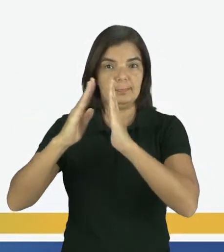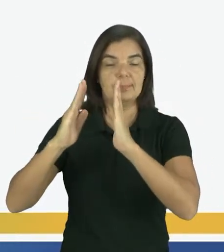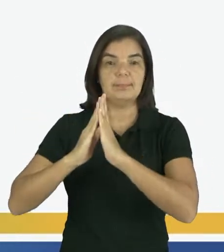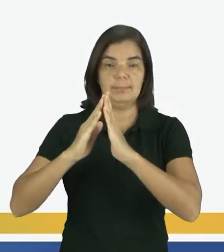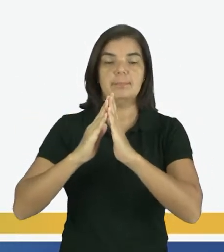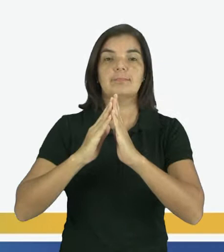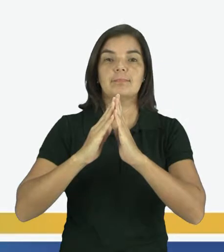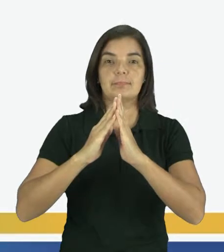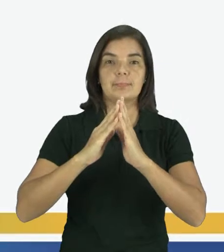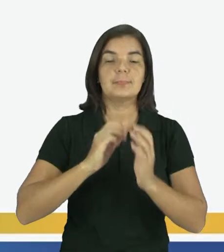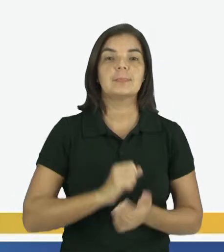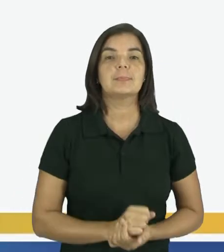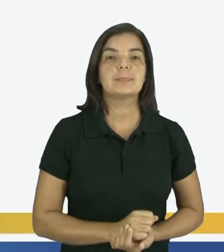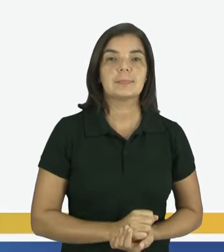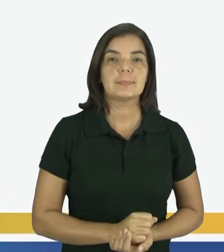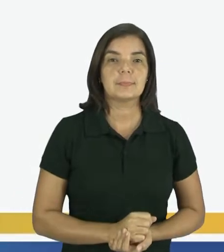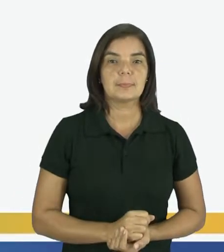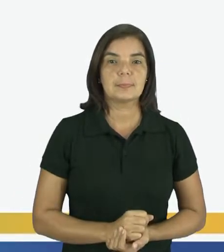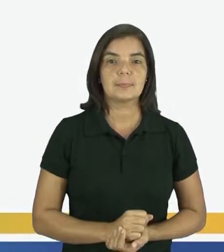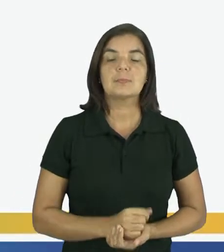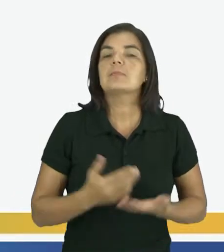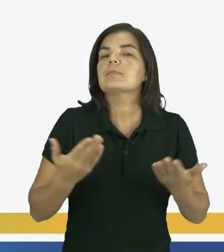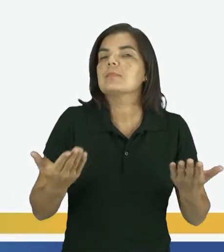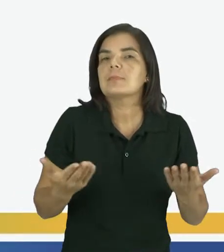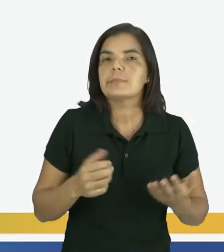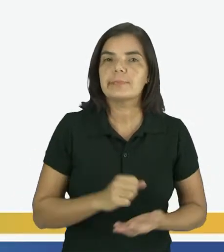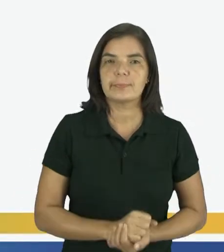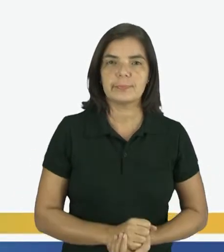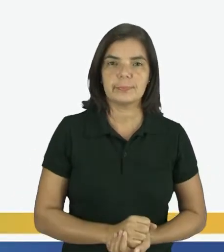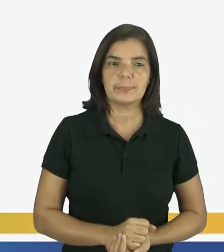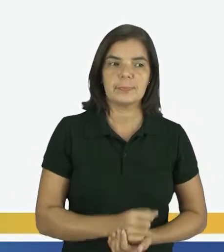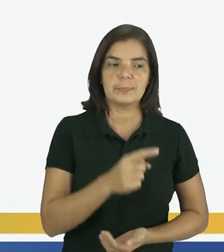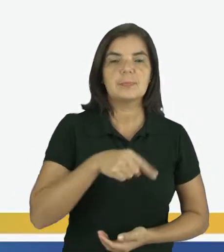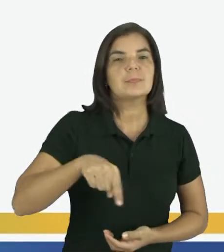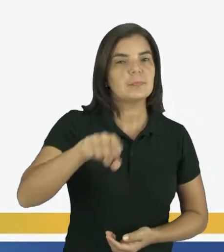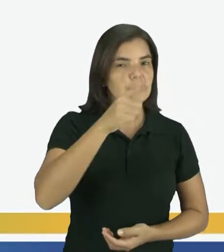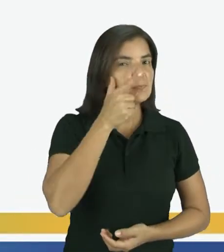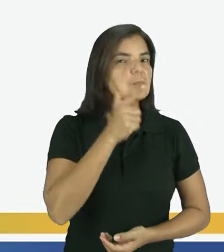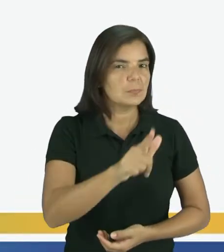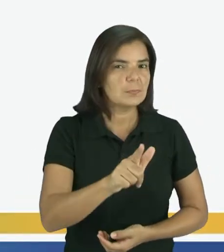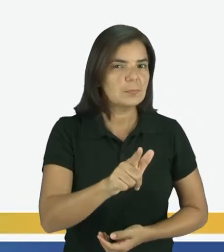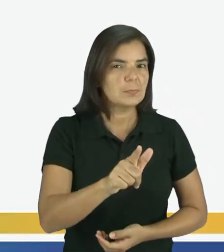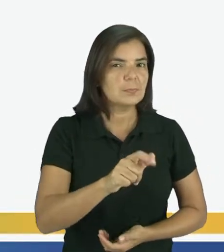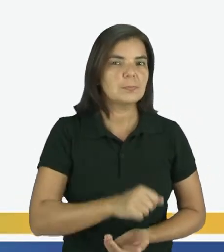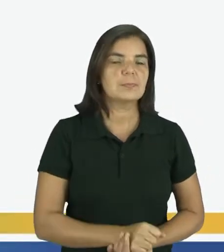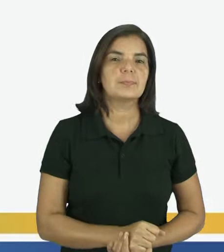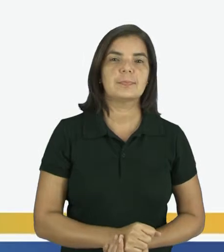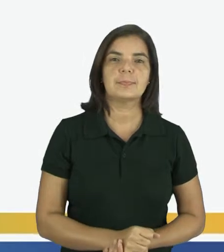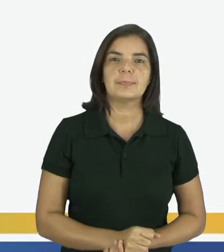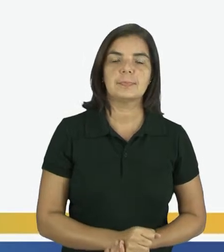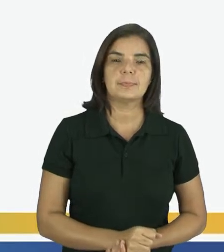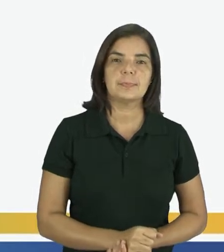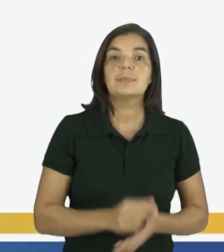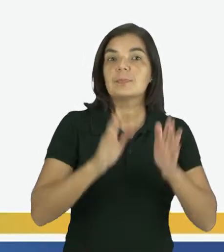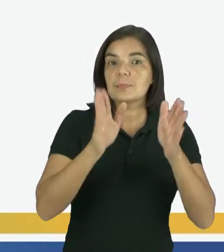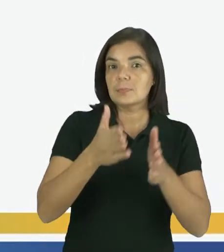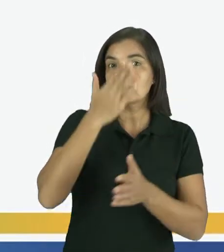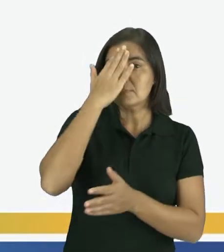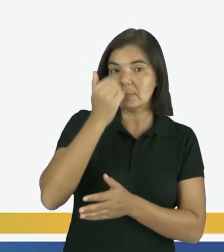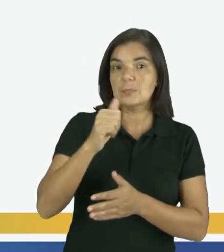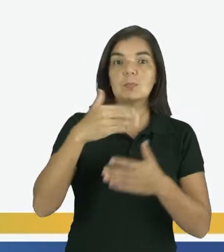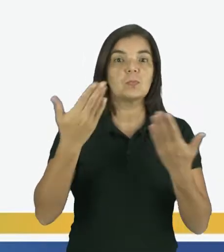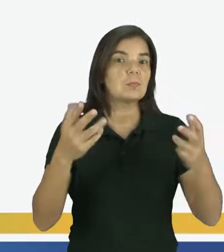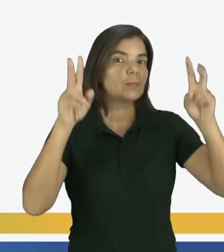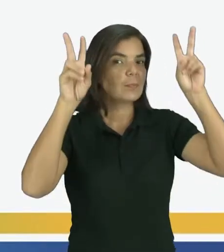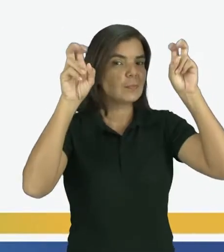Ao redor. E aí? Vocês conseguiram? Já sabem qual é